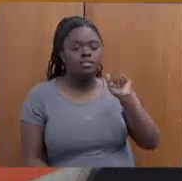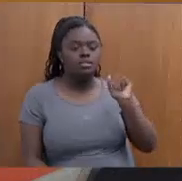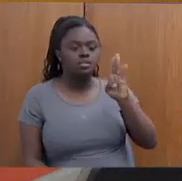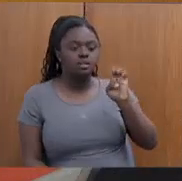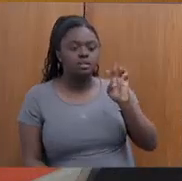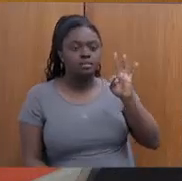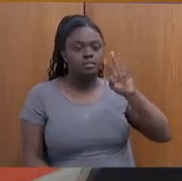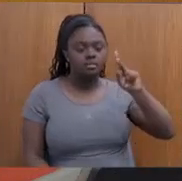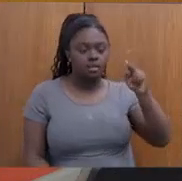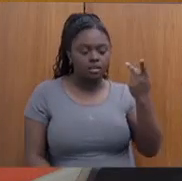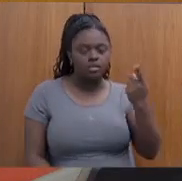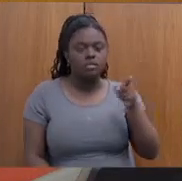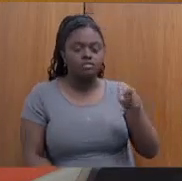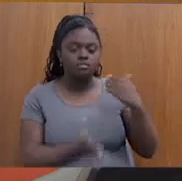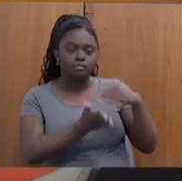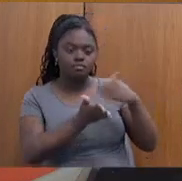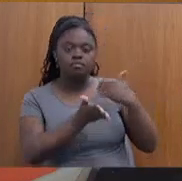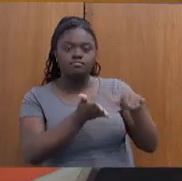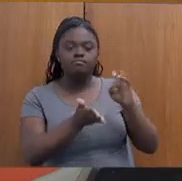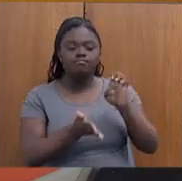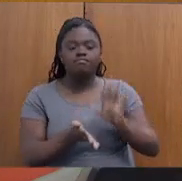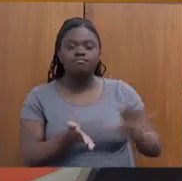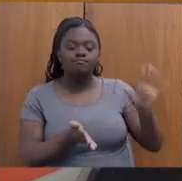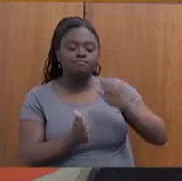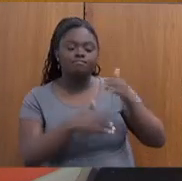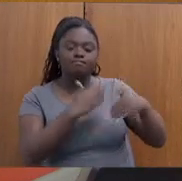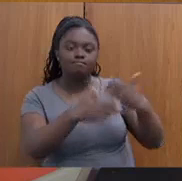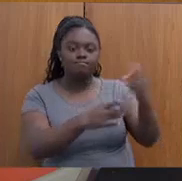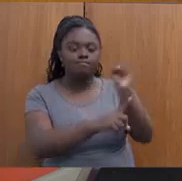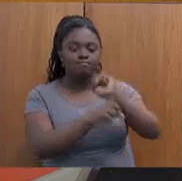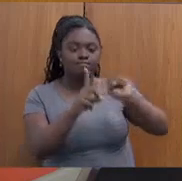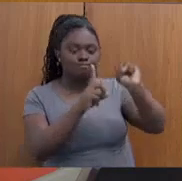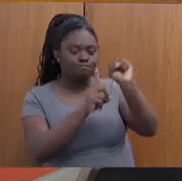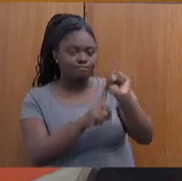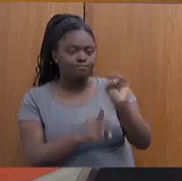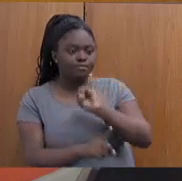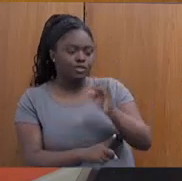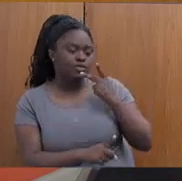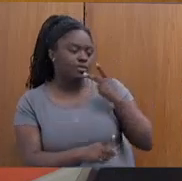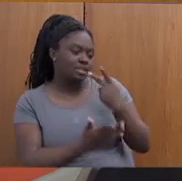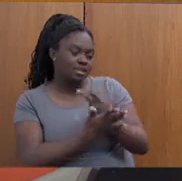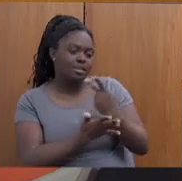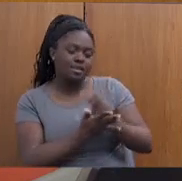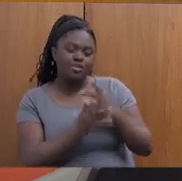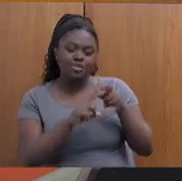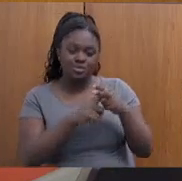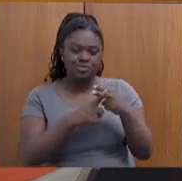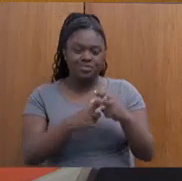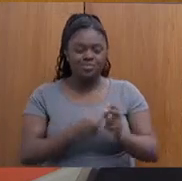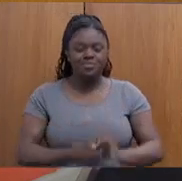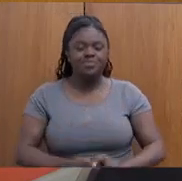Jacometti, secretária de Estado e Desenvolvimento Social. Se eu tiver pronunciado errado, a senhora corrige.